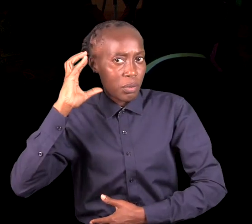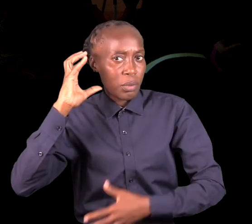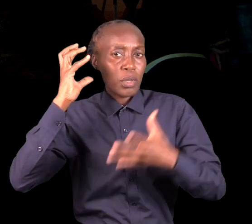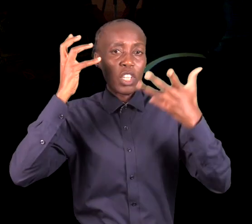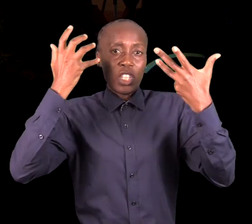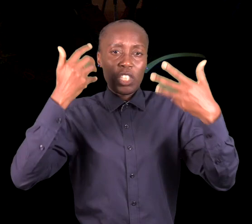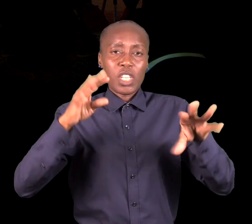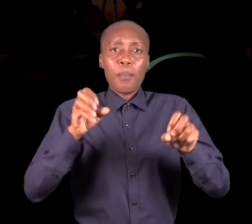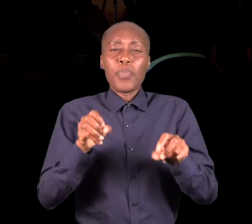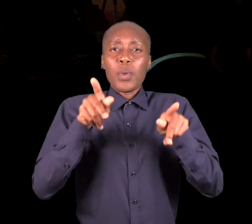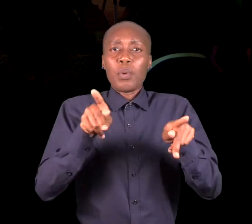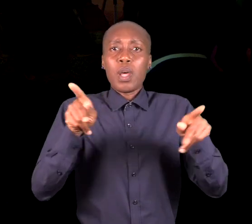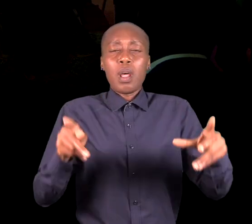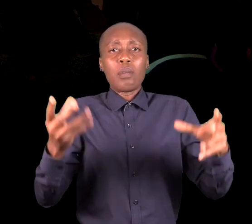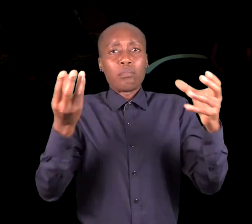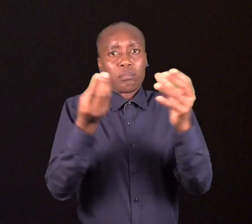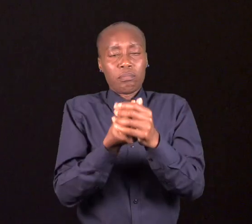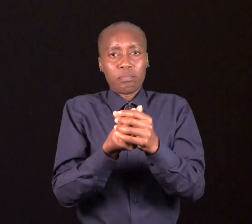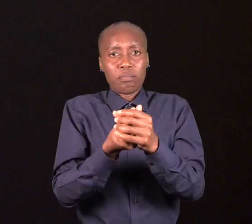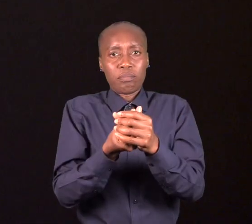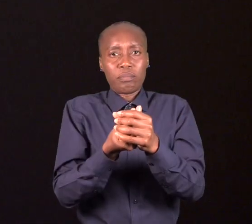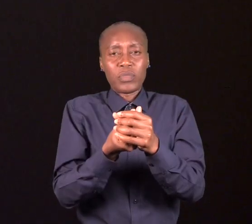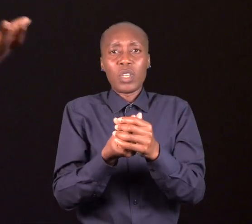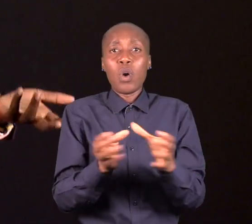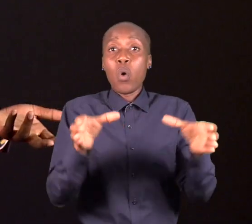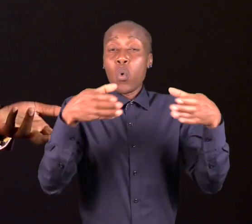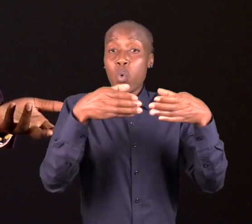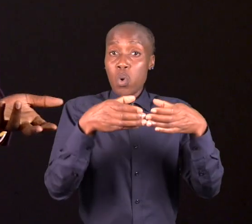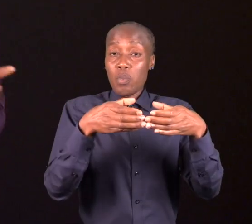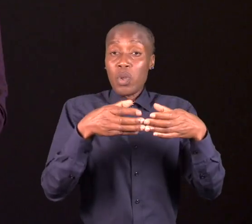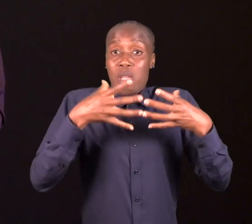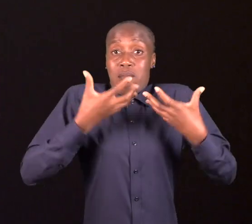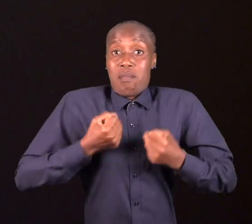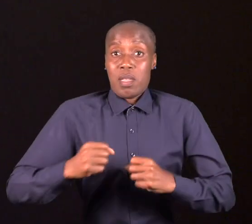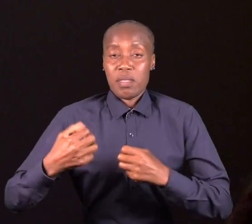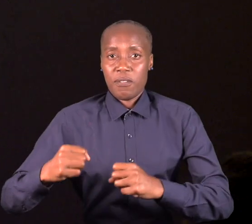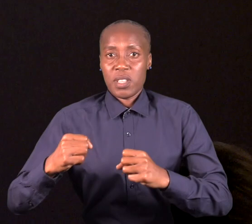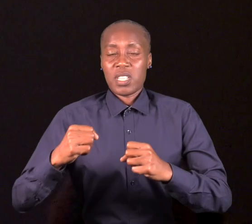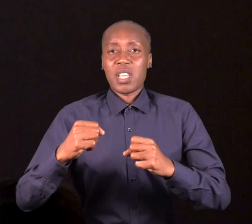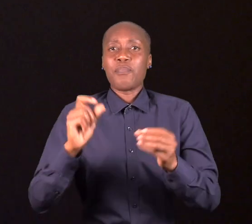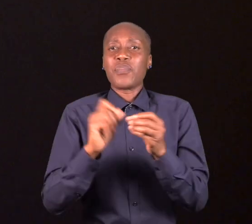de nos unir a um grupo de raparigas ativistas e mentoras.